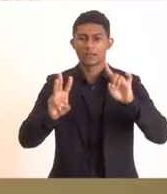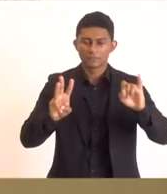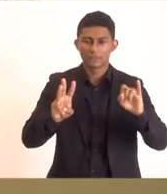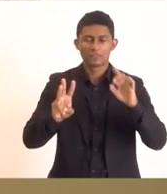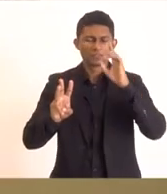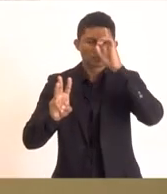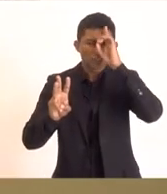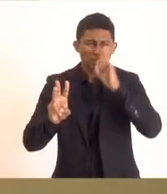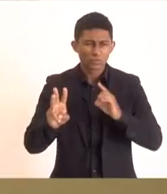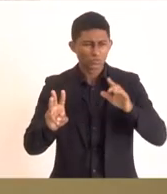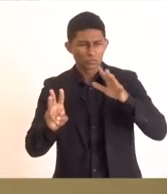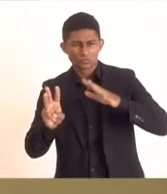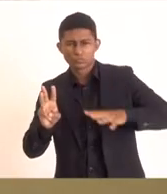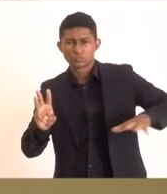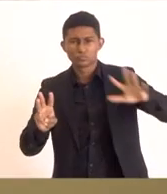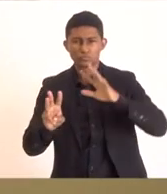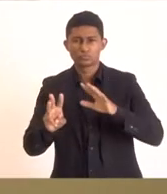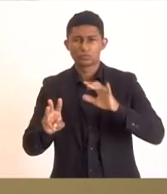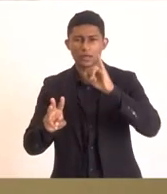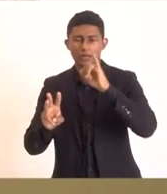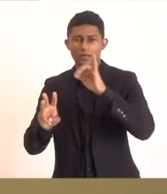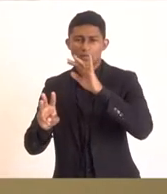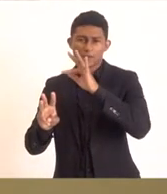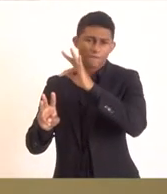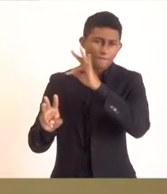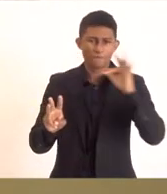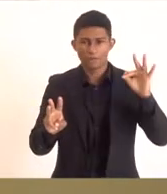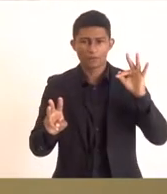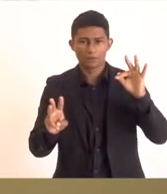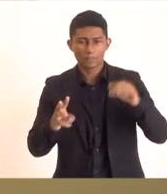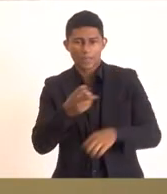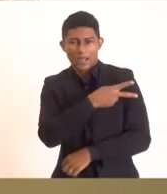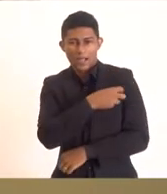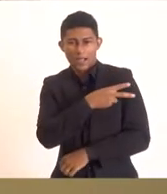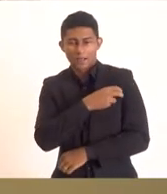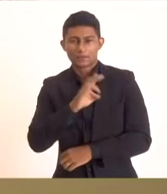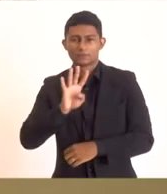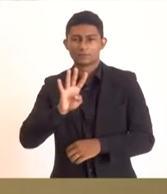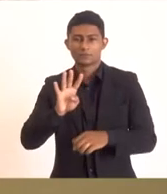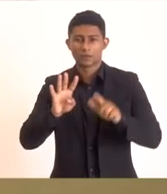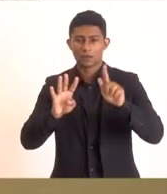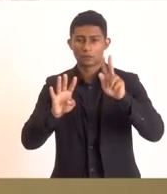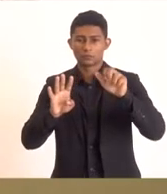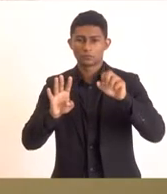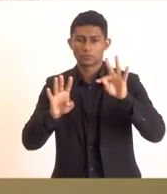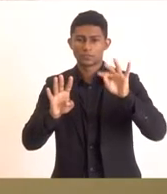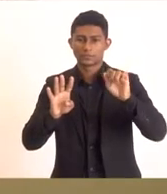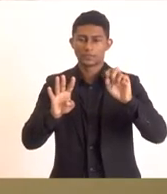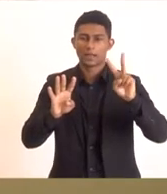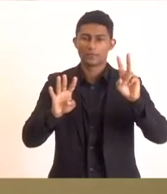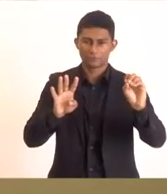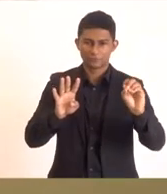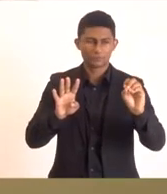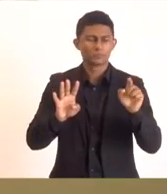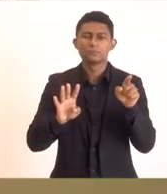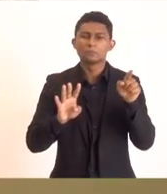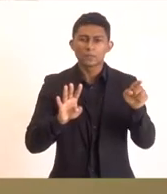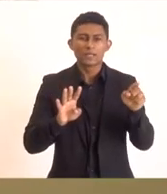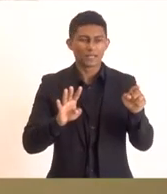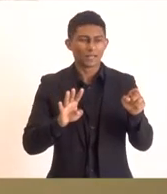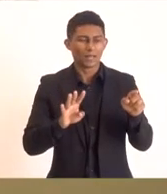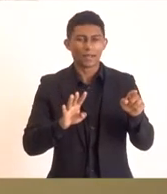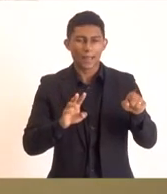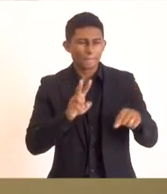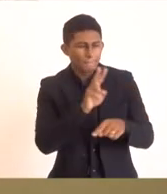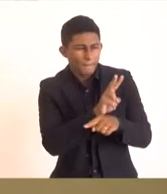diretor-geral do Instituto Federal do Rio de Janeiro de Arraial do Cabo, Gustavo Omar, consultor em desenvolvimento regional,